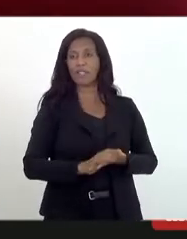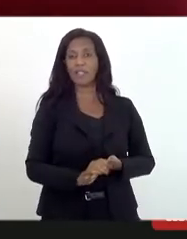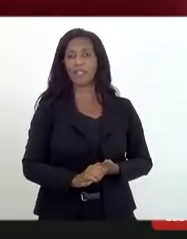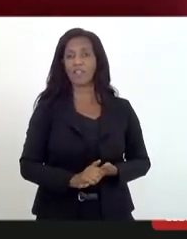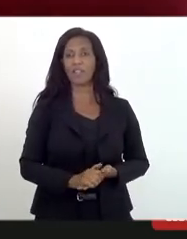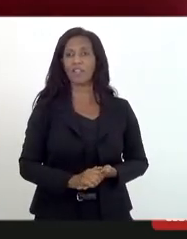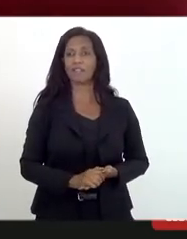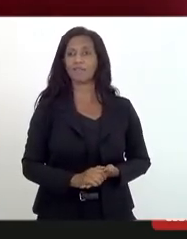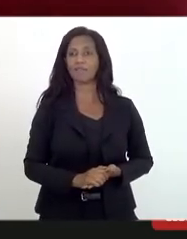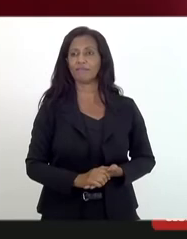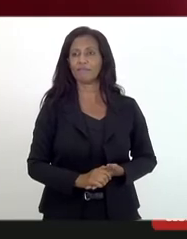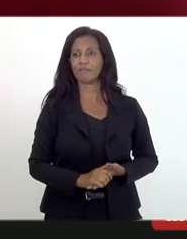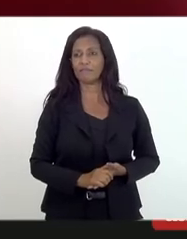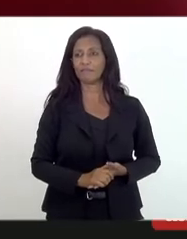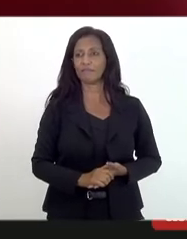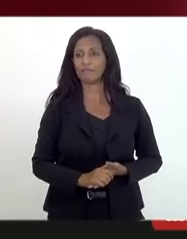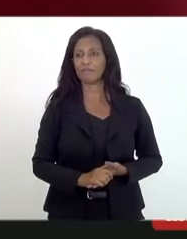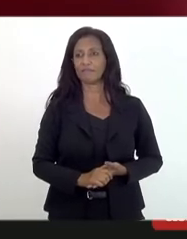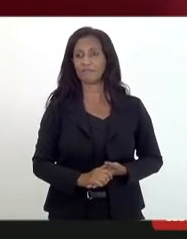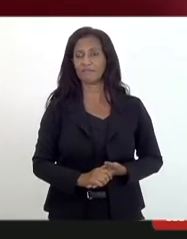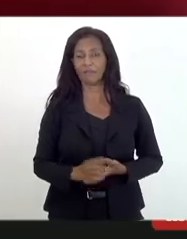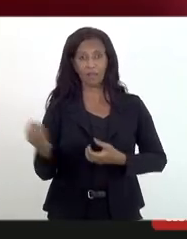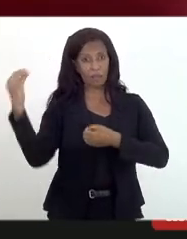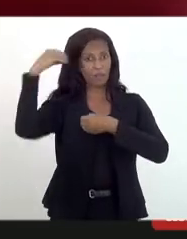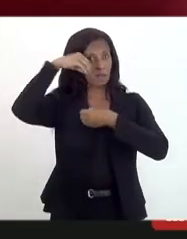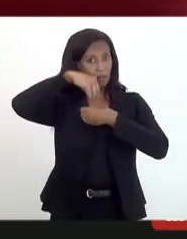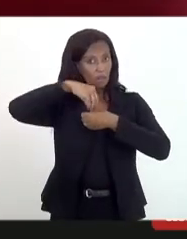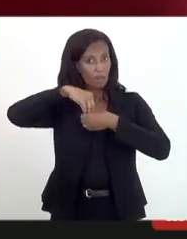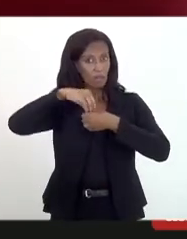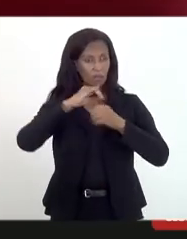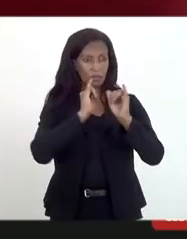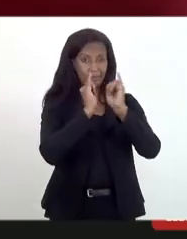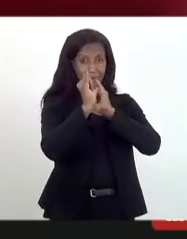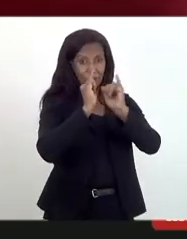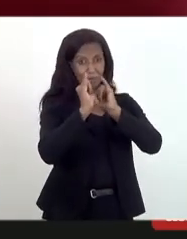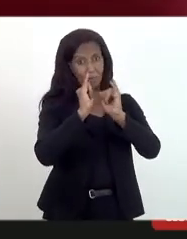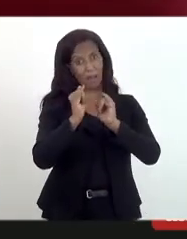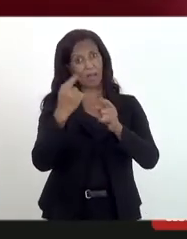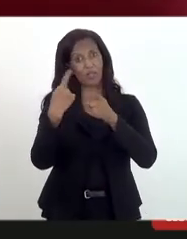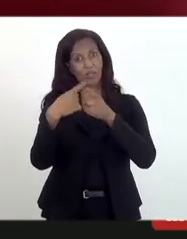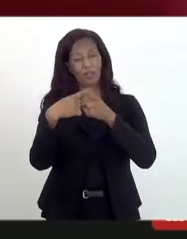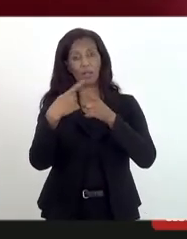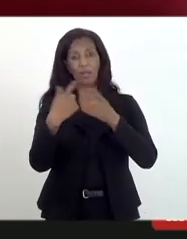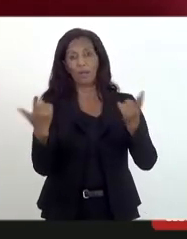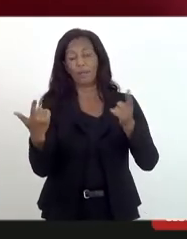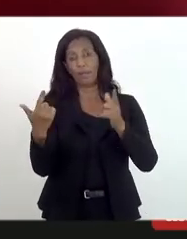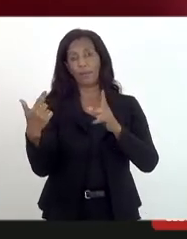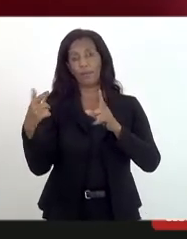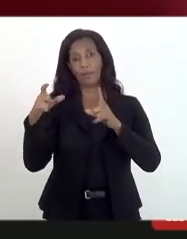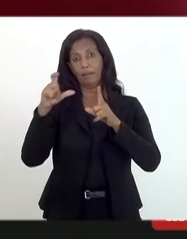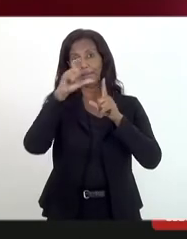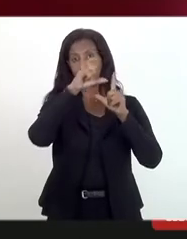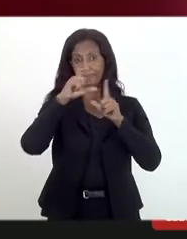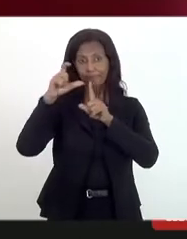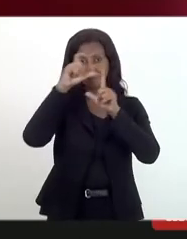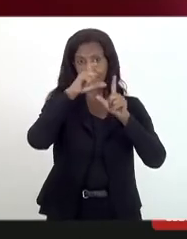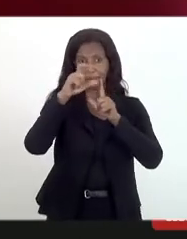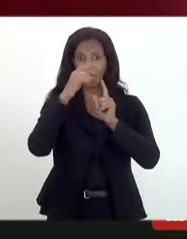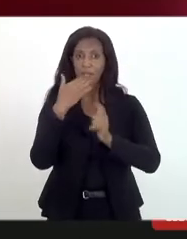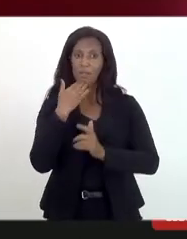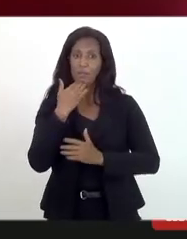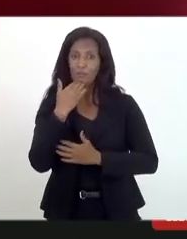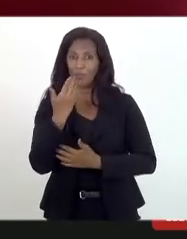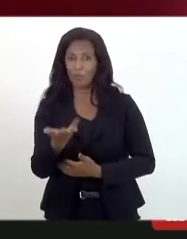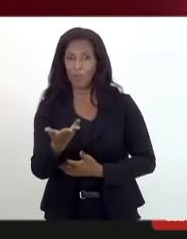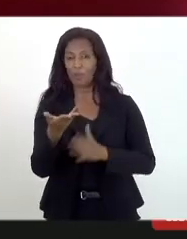se dando dentro da informática. Acho que a gente tem que trabalhar com a busca de mandados